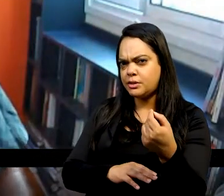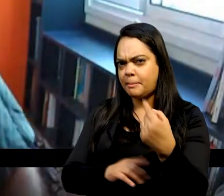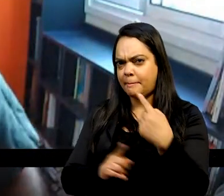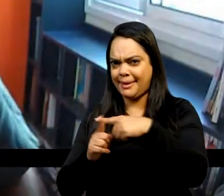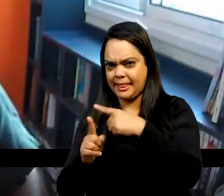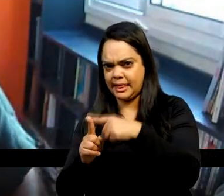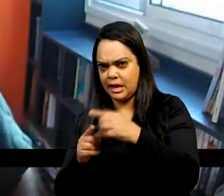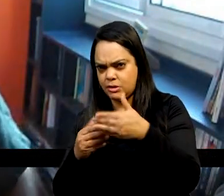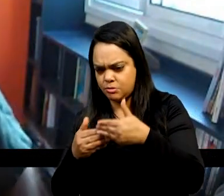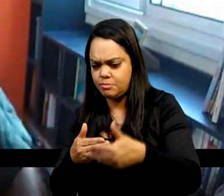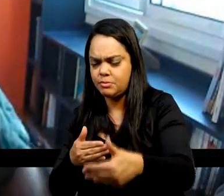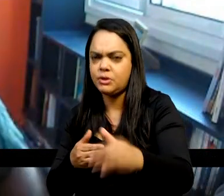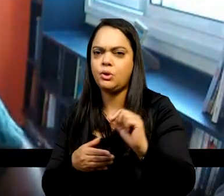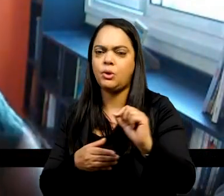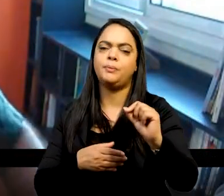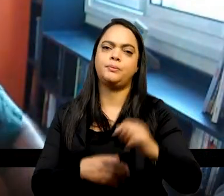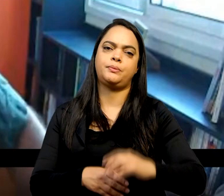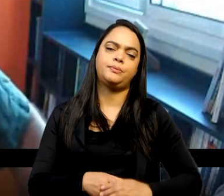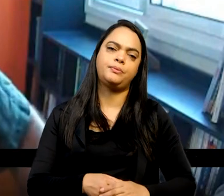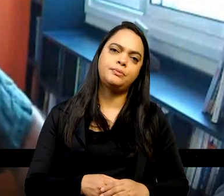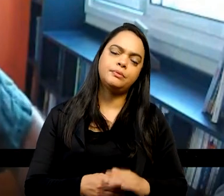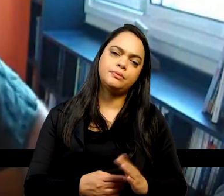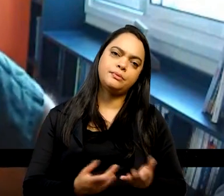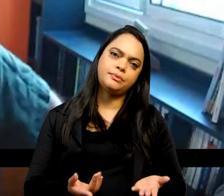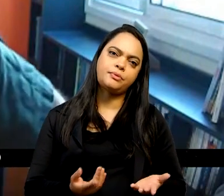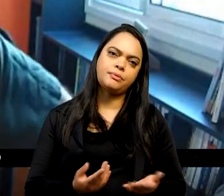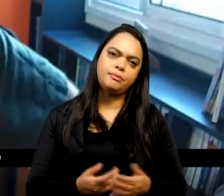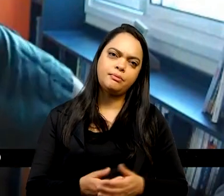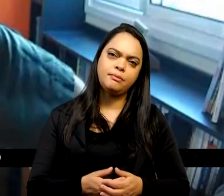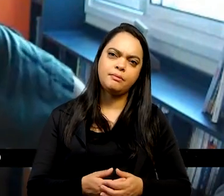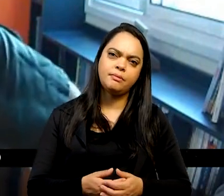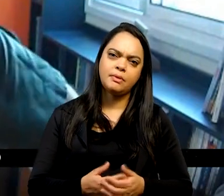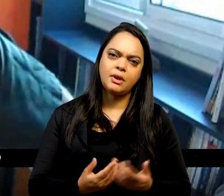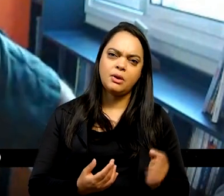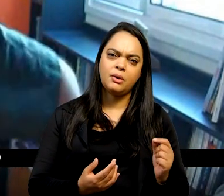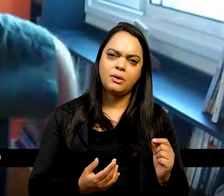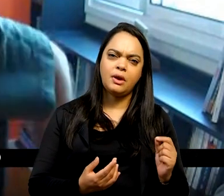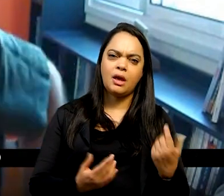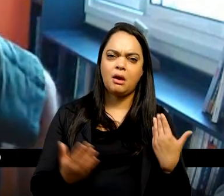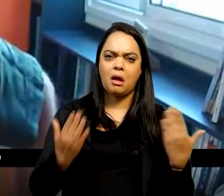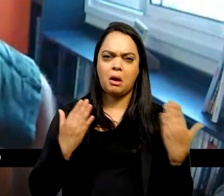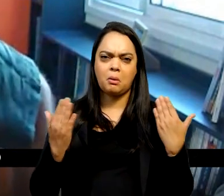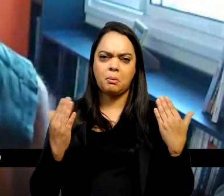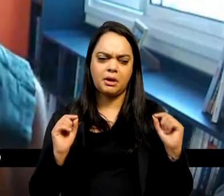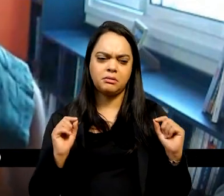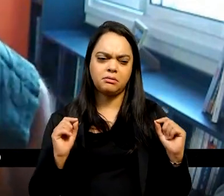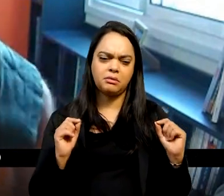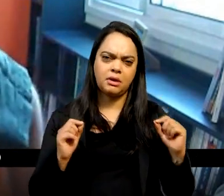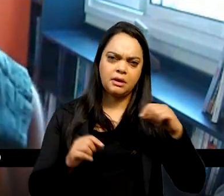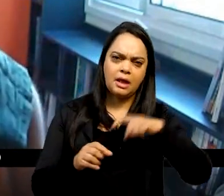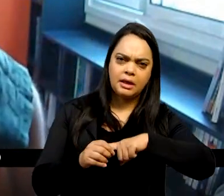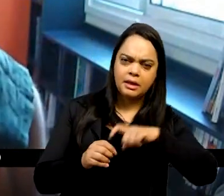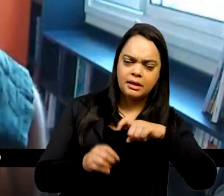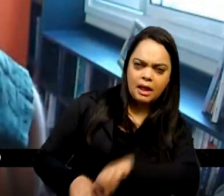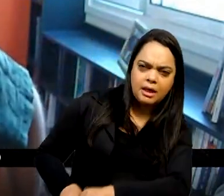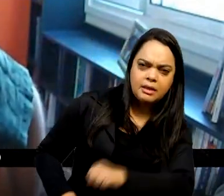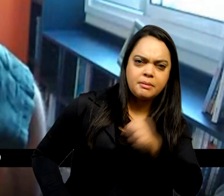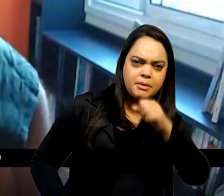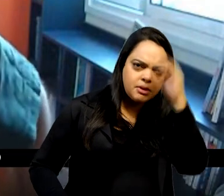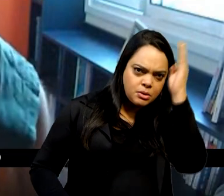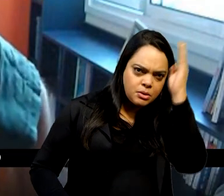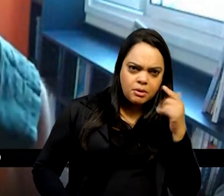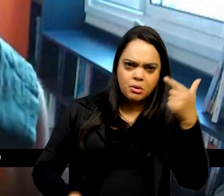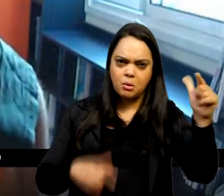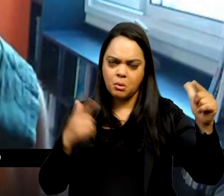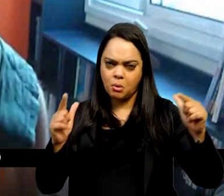demonstrações dessa inserção da independência do Brasil num quadro mais amplo, elas foram mais